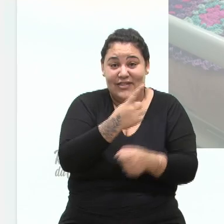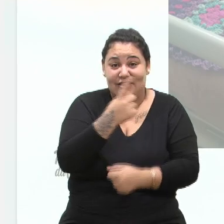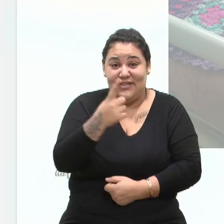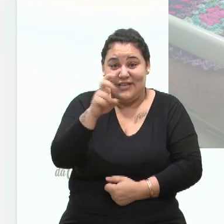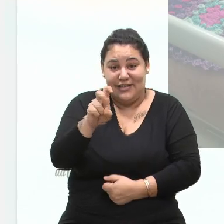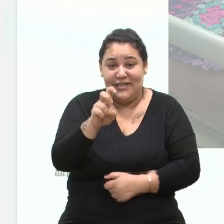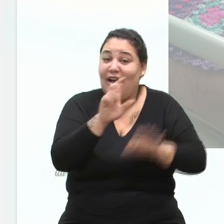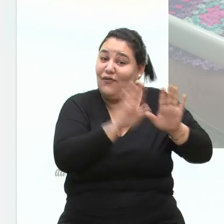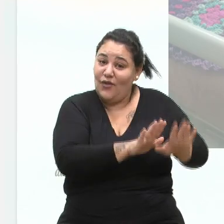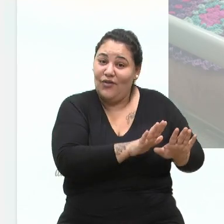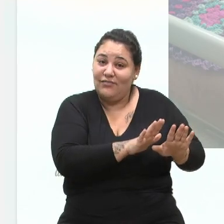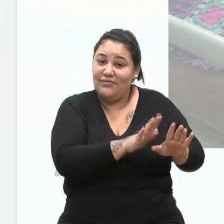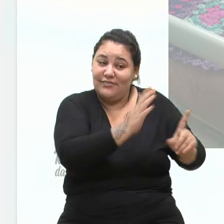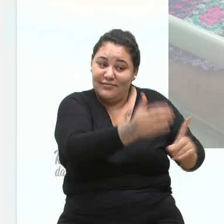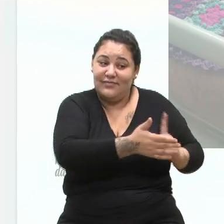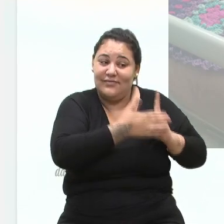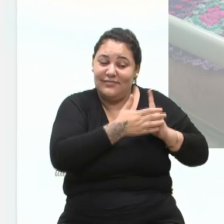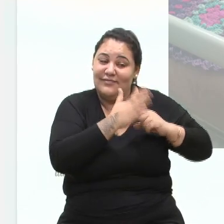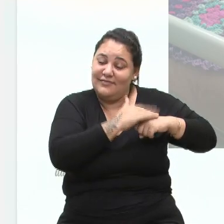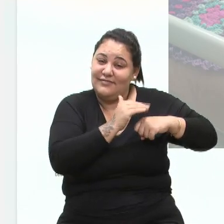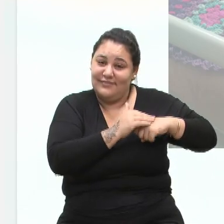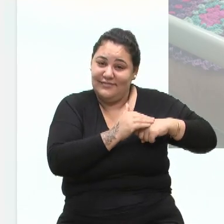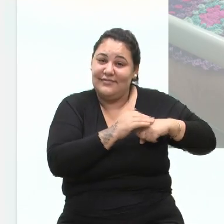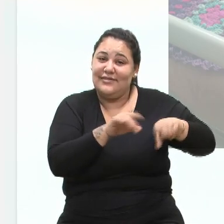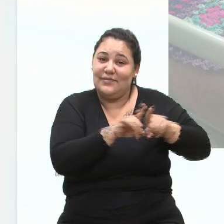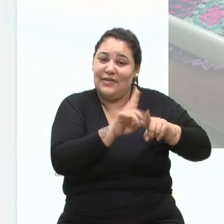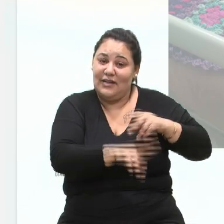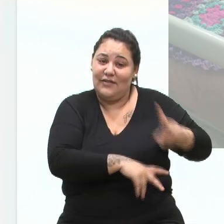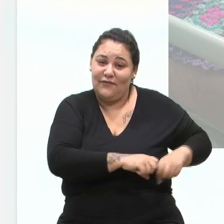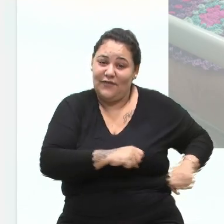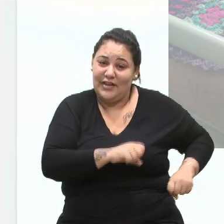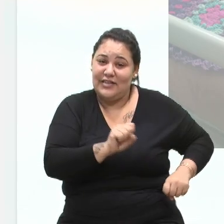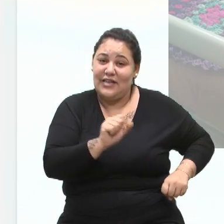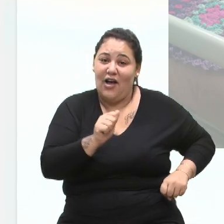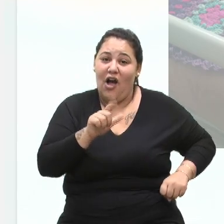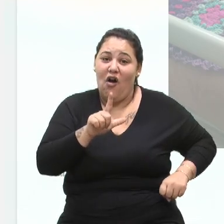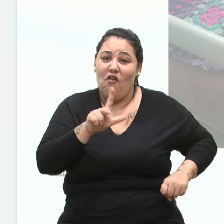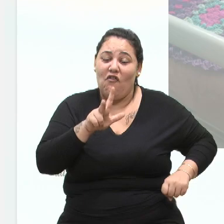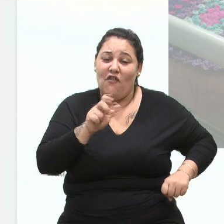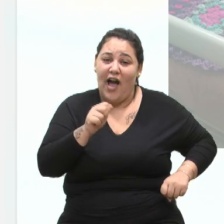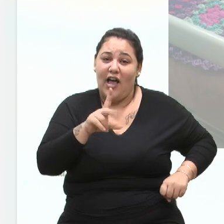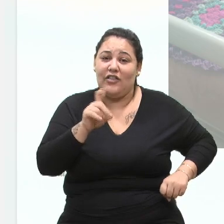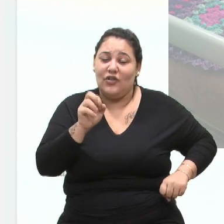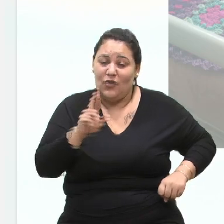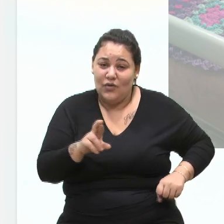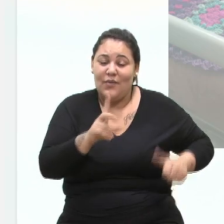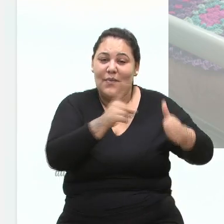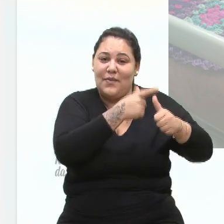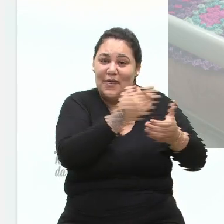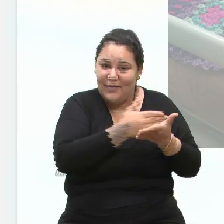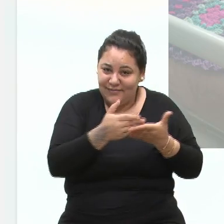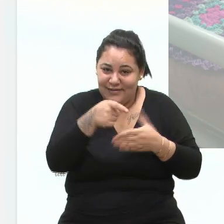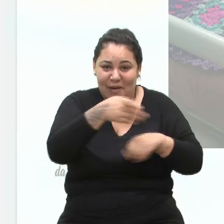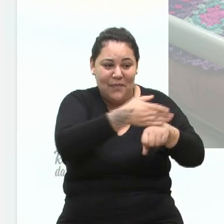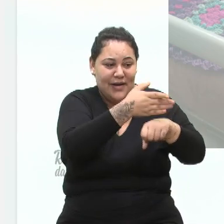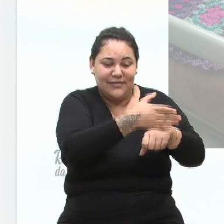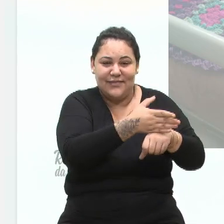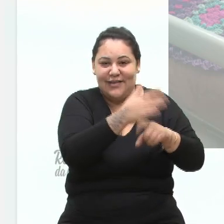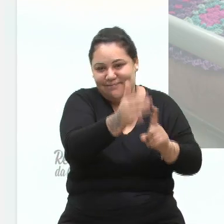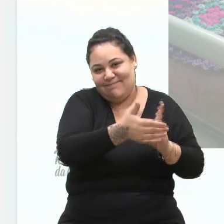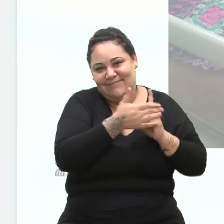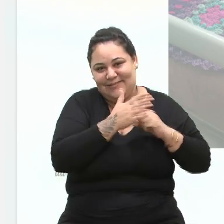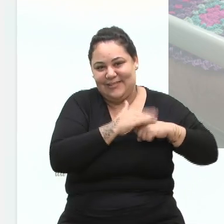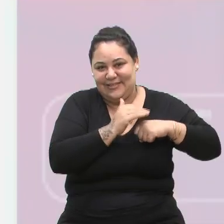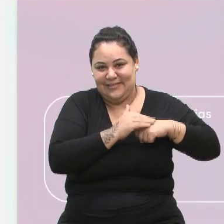lá. Ela foi acolhida pelo recanto da compaixão Freio Salvador. Então, ela foi uma das primeiras idosas a serem acolhidas. A